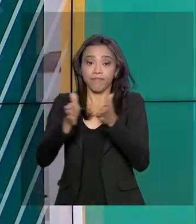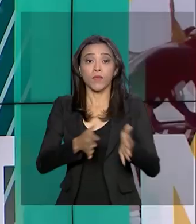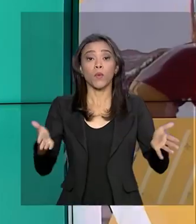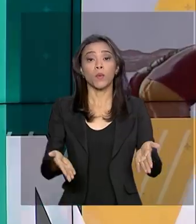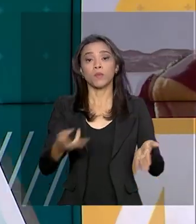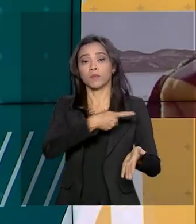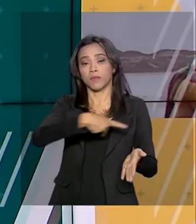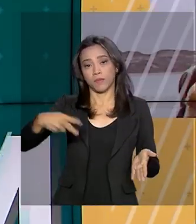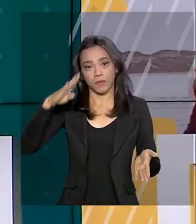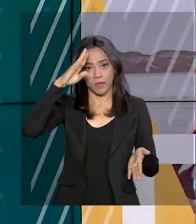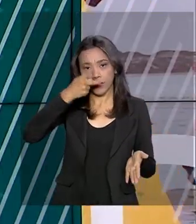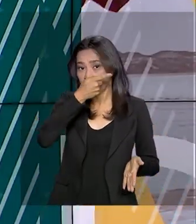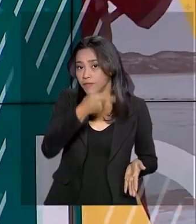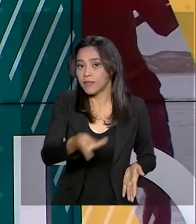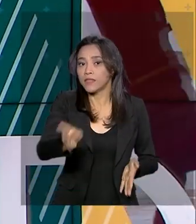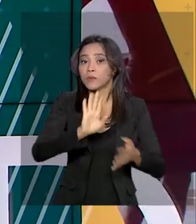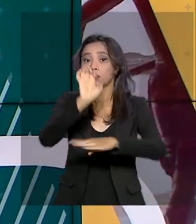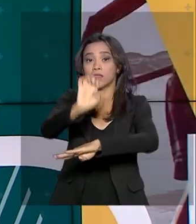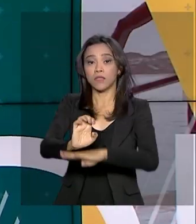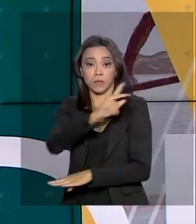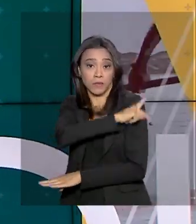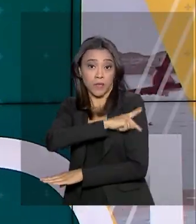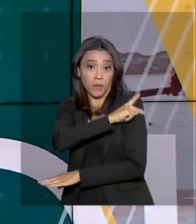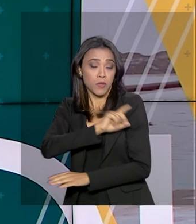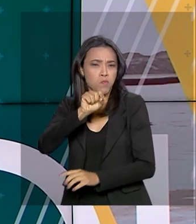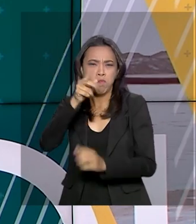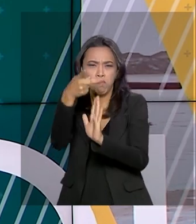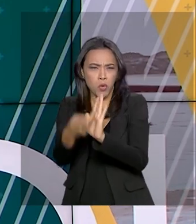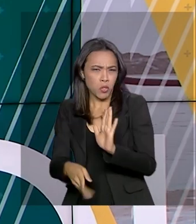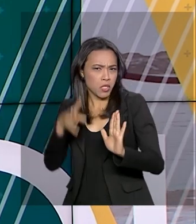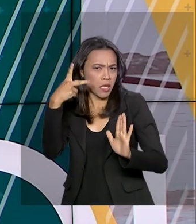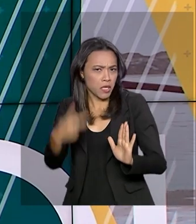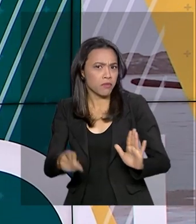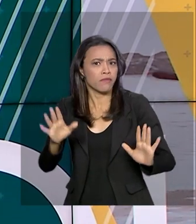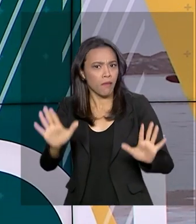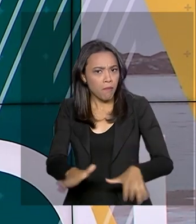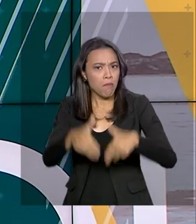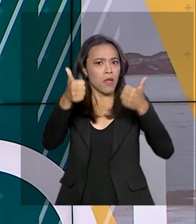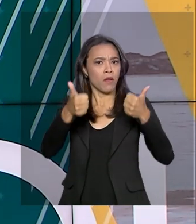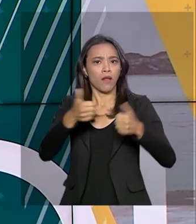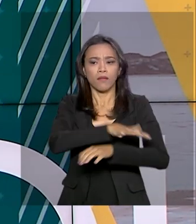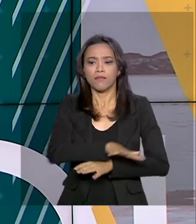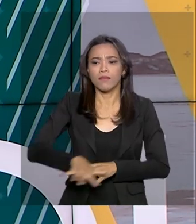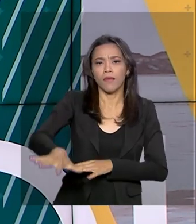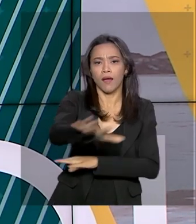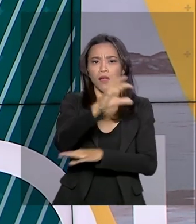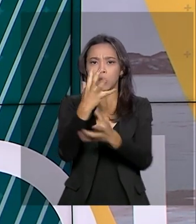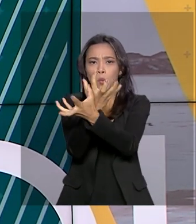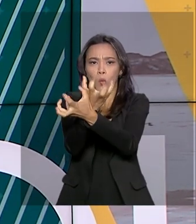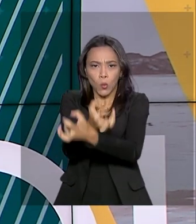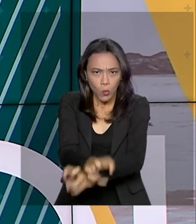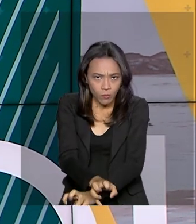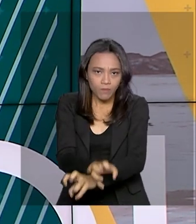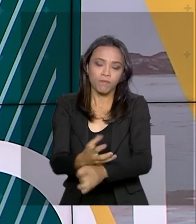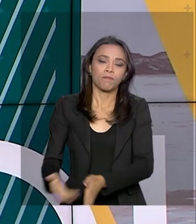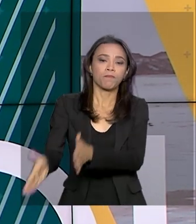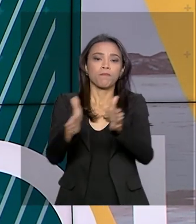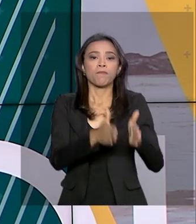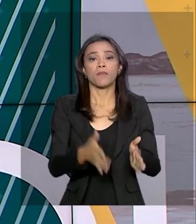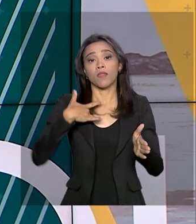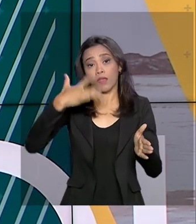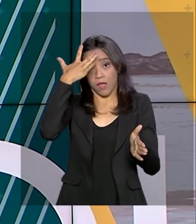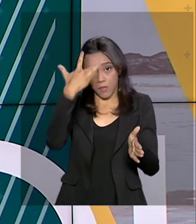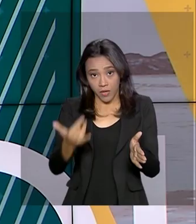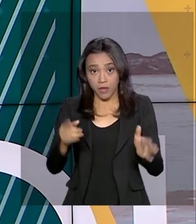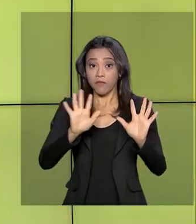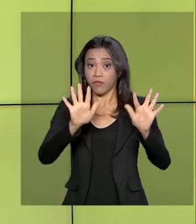hoje no Piauí projeto de irrigação que facilita a produção agrícola em pleno semiárido nordestino. E veja também, termina amanhã consulta